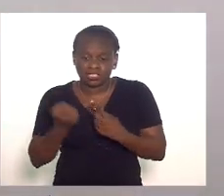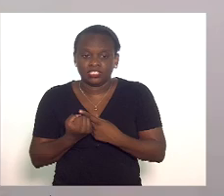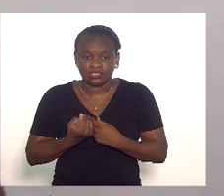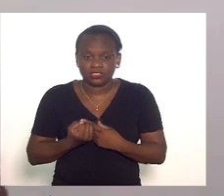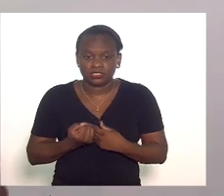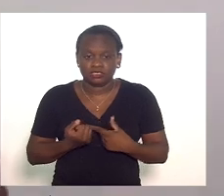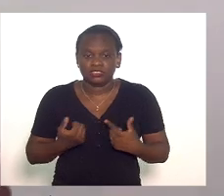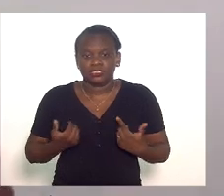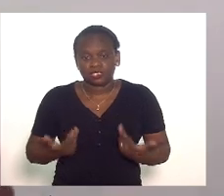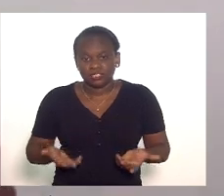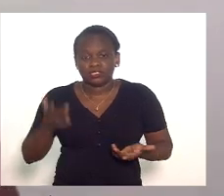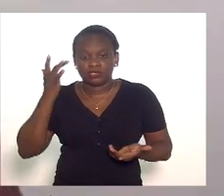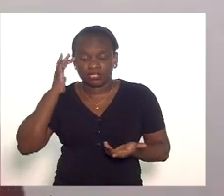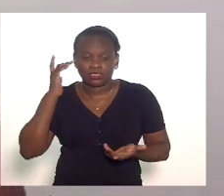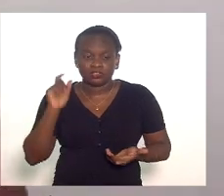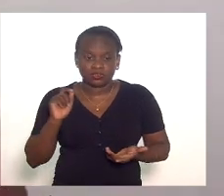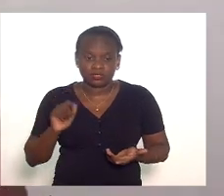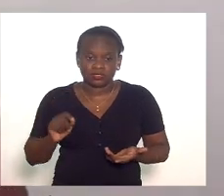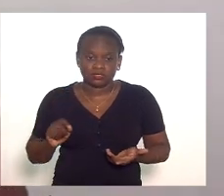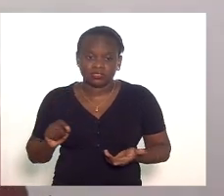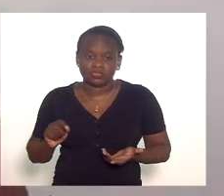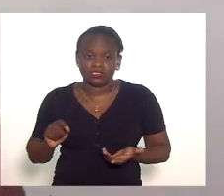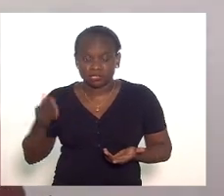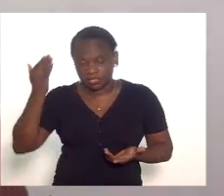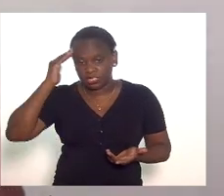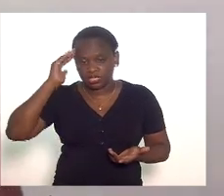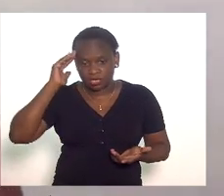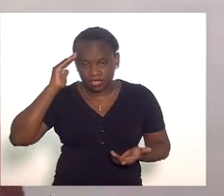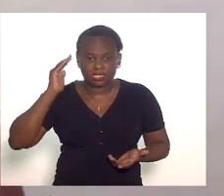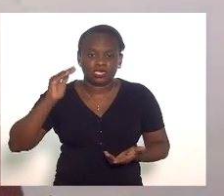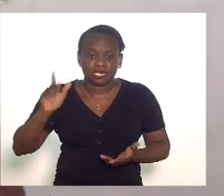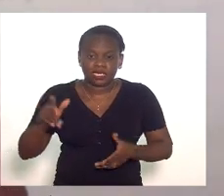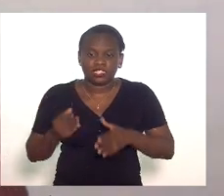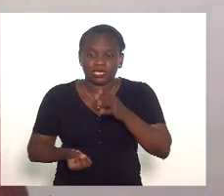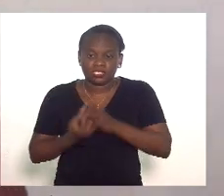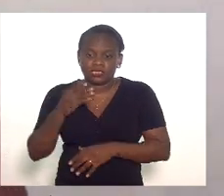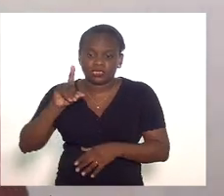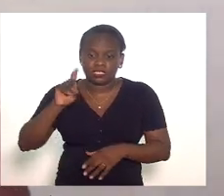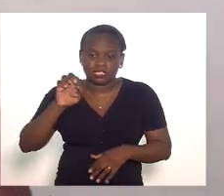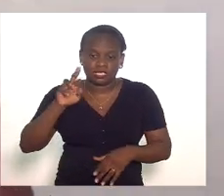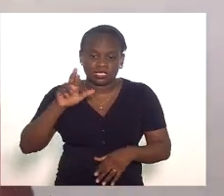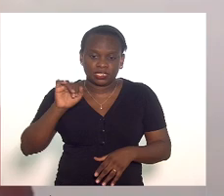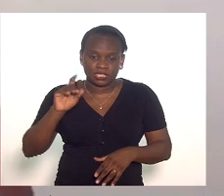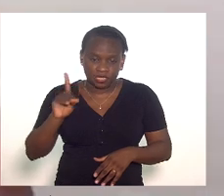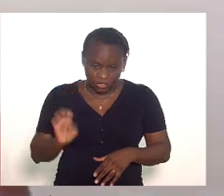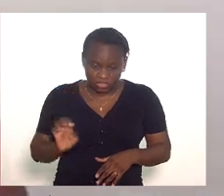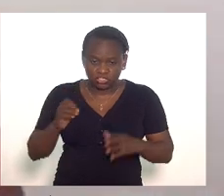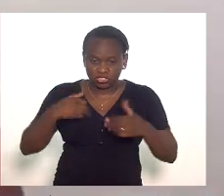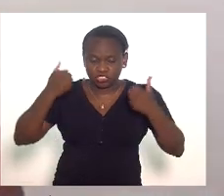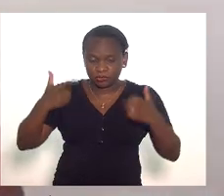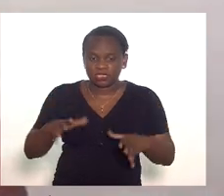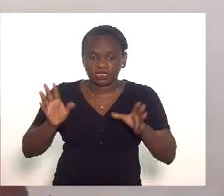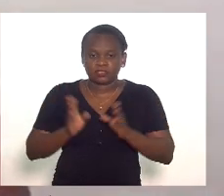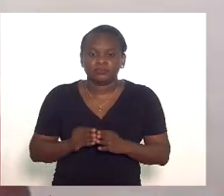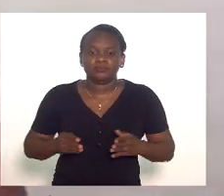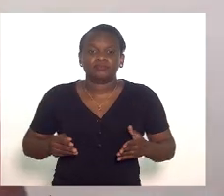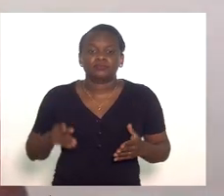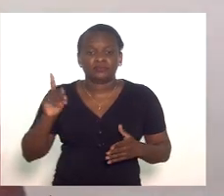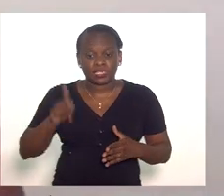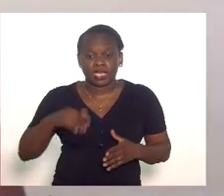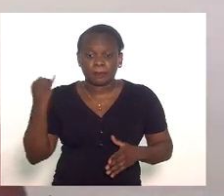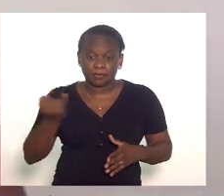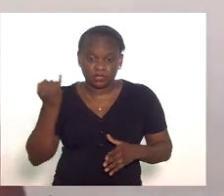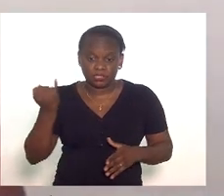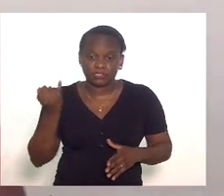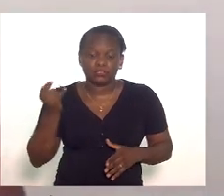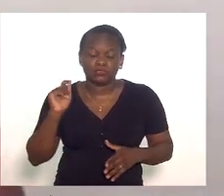eu acho que o entendimento da criação da Decrade para concluir aqui essa minha declaração é a